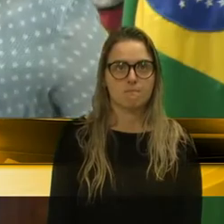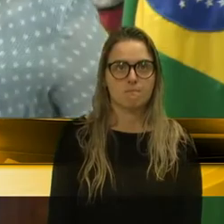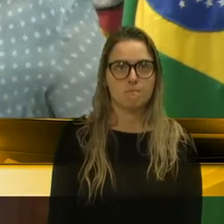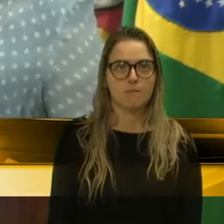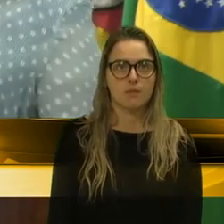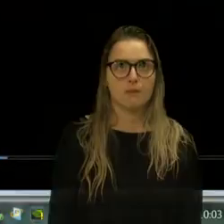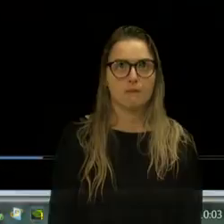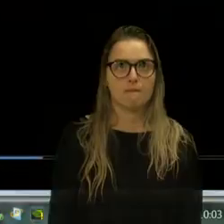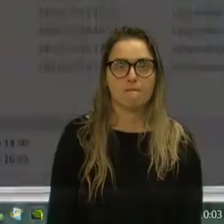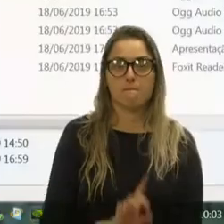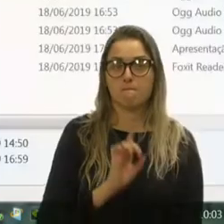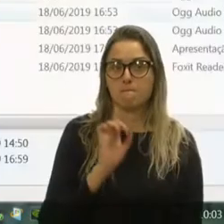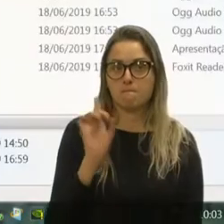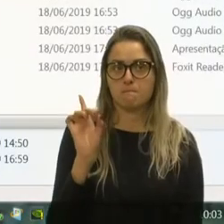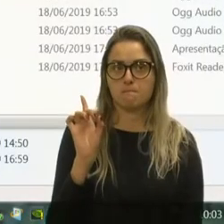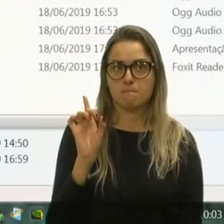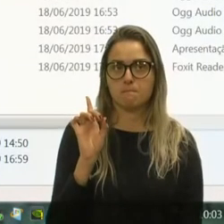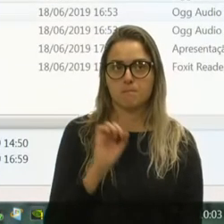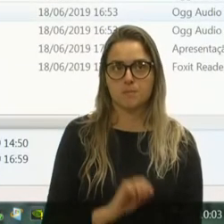Carla. É lá na UPA.